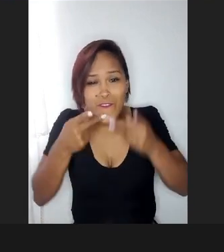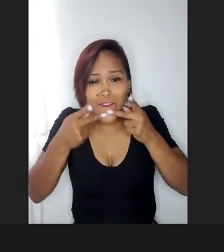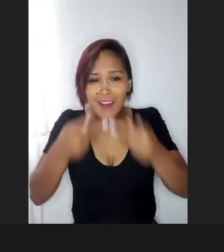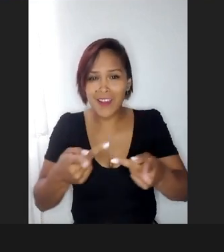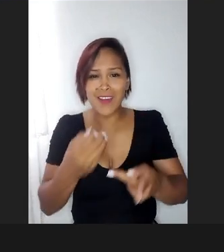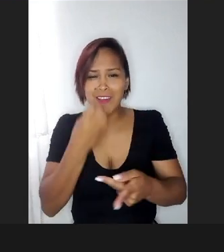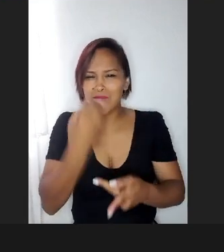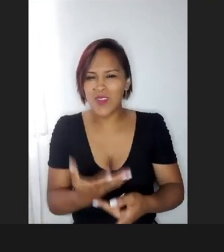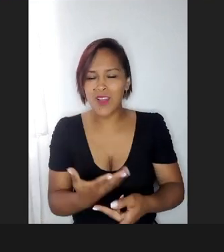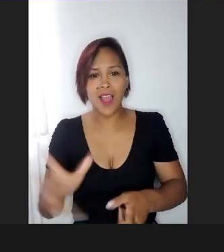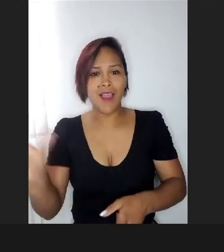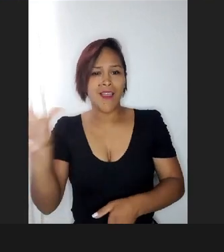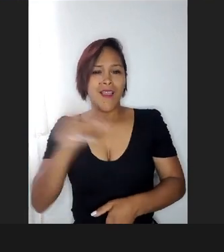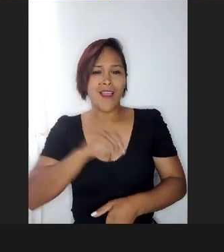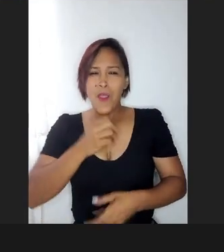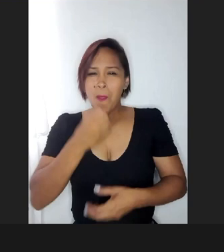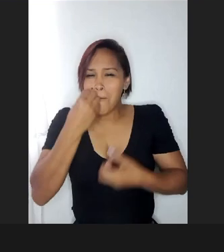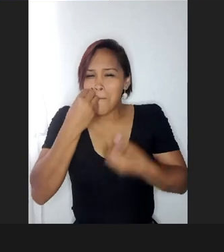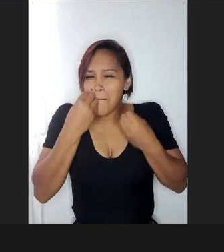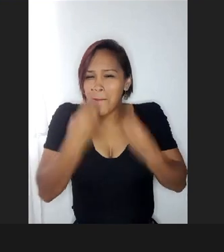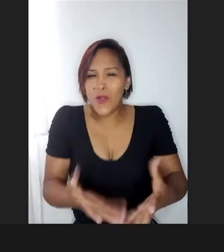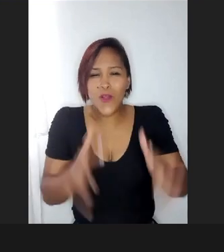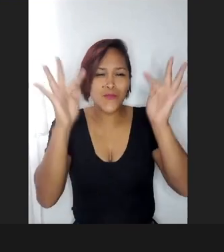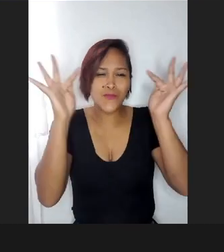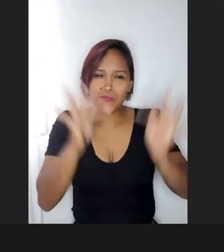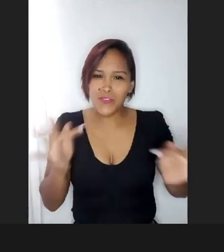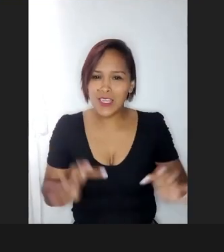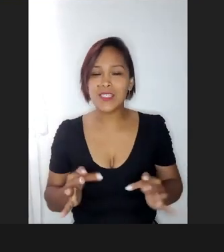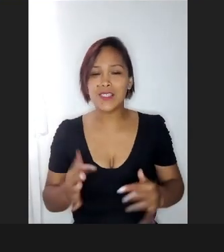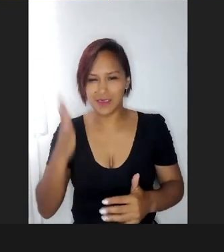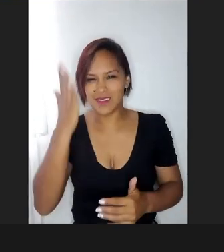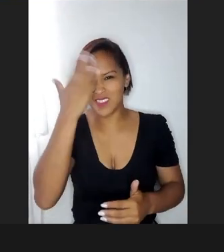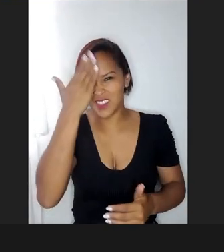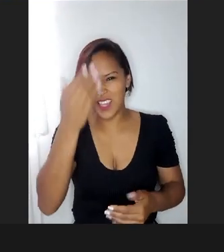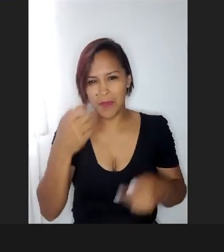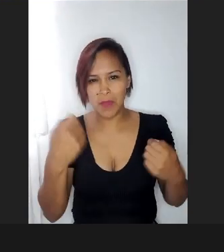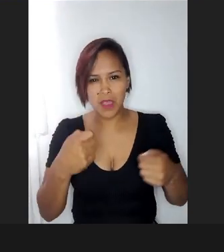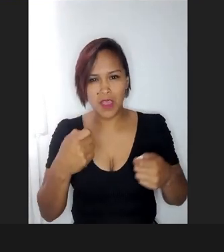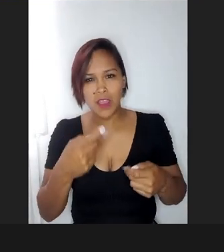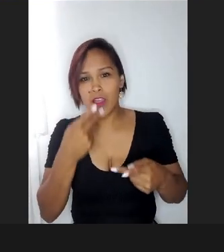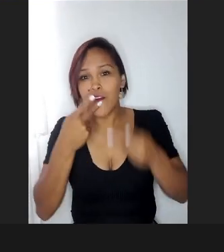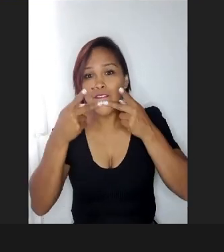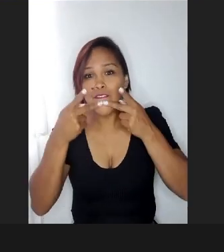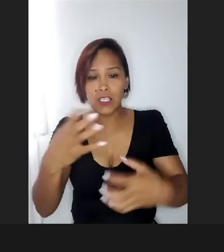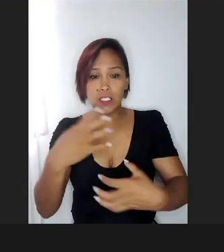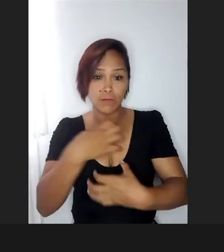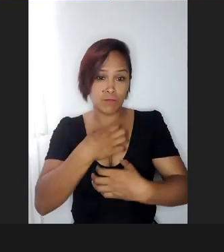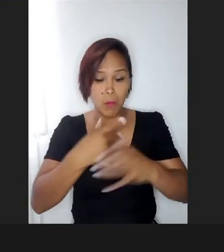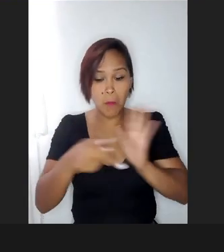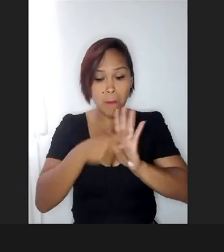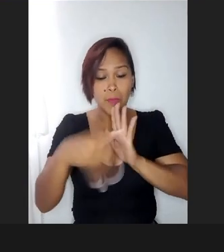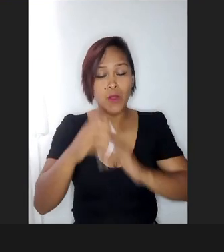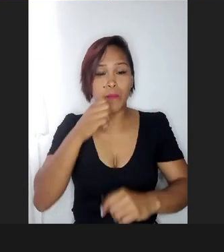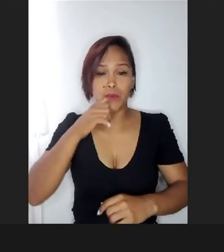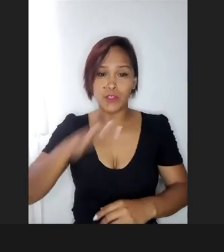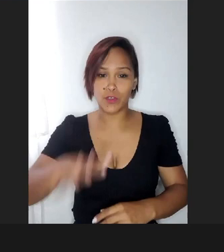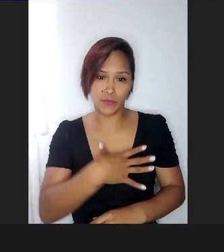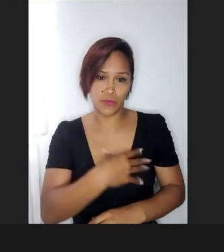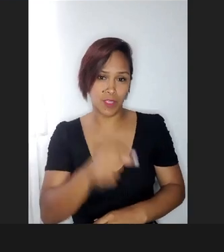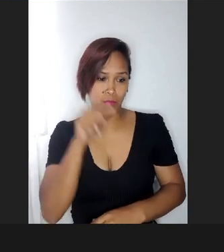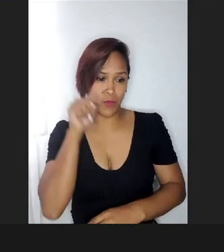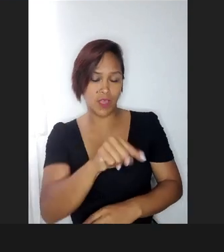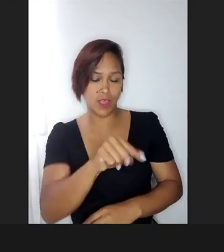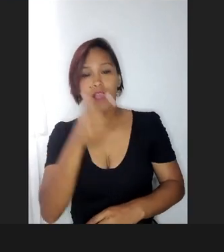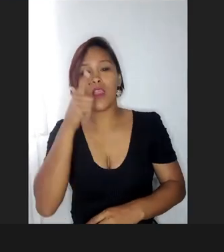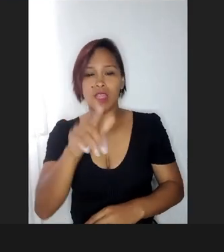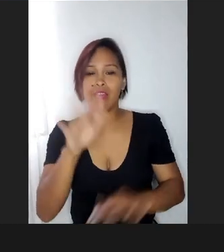nossa, filho, que bom para você, sabe, assim, falando dos sentimentos dele, porque ele estava muito feliz